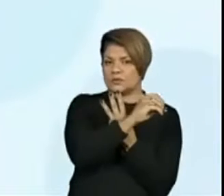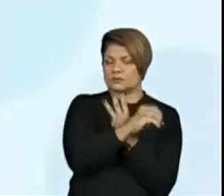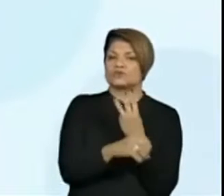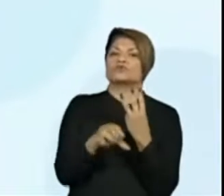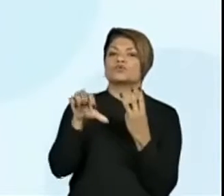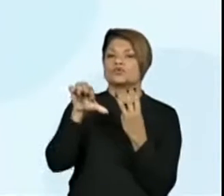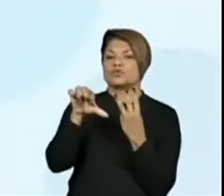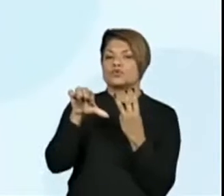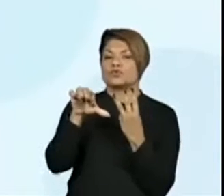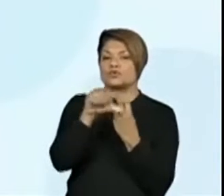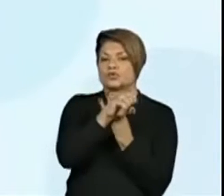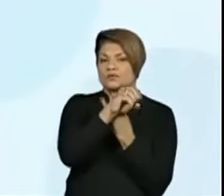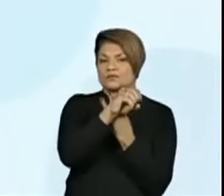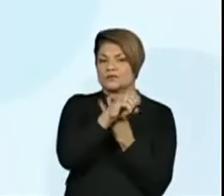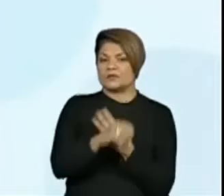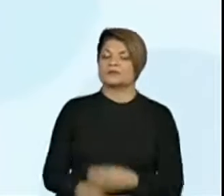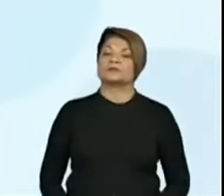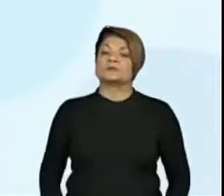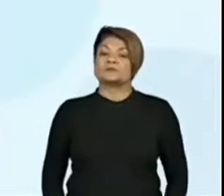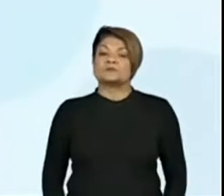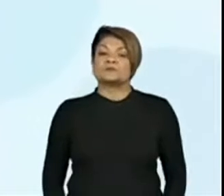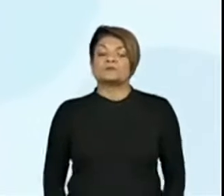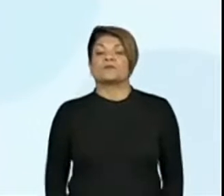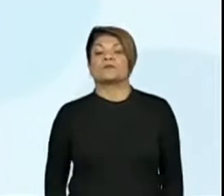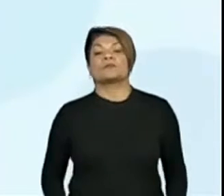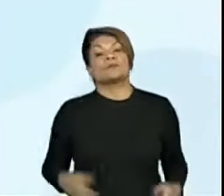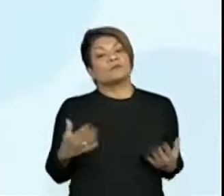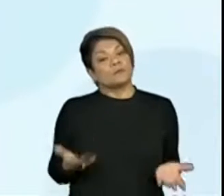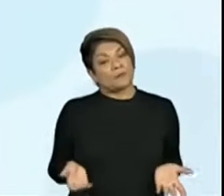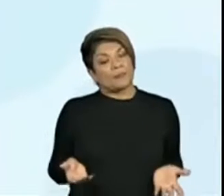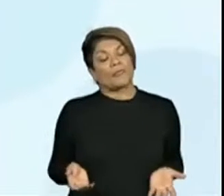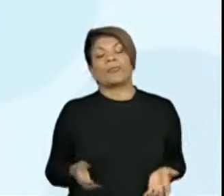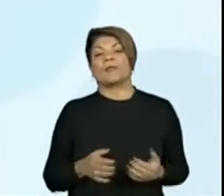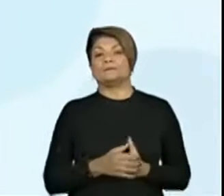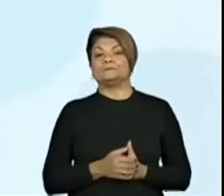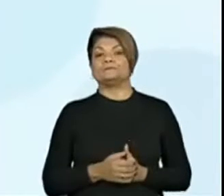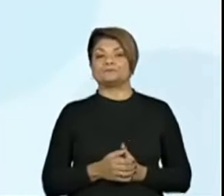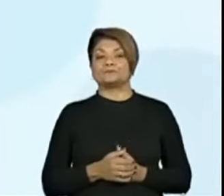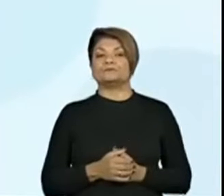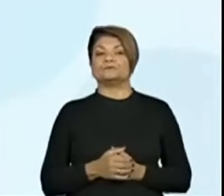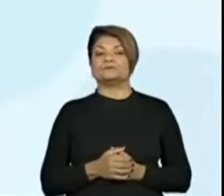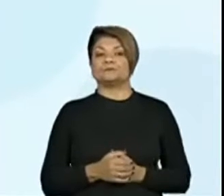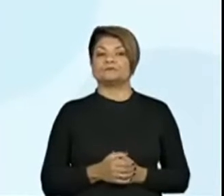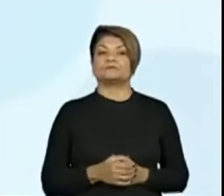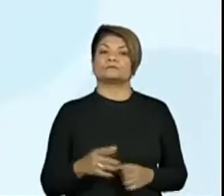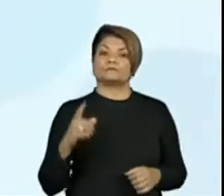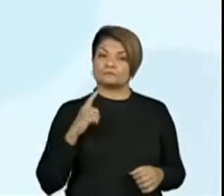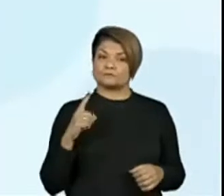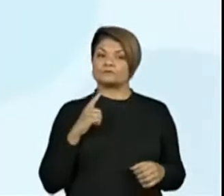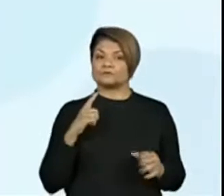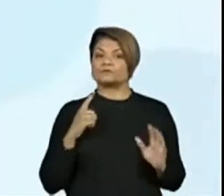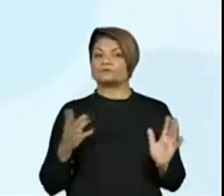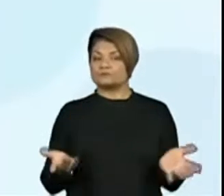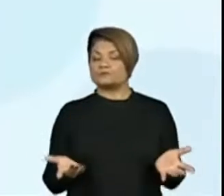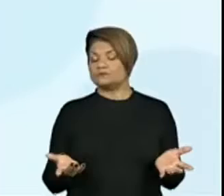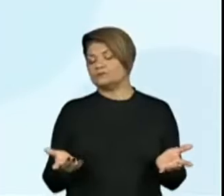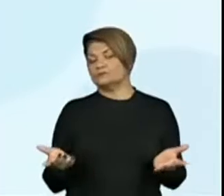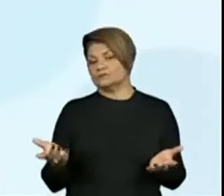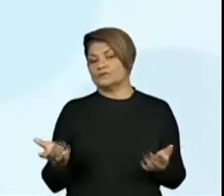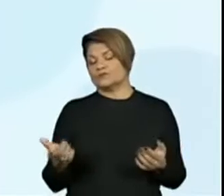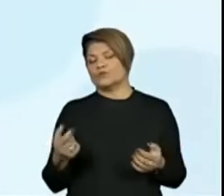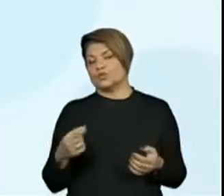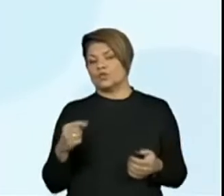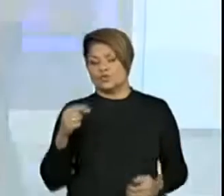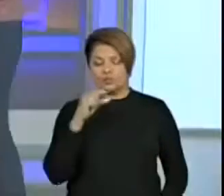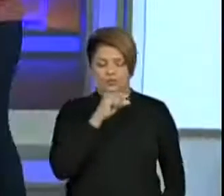novecentos. Então, esses números, esses algarismos indicam o do menor para o maior, a sequência que vai